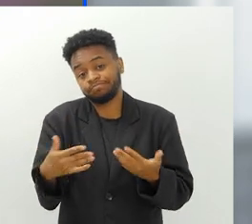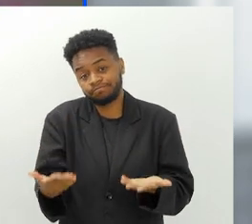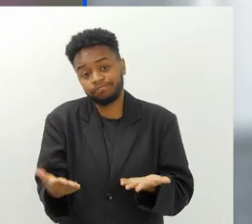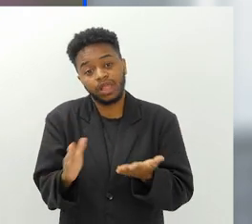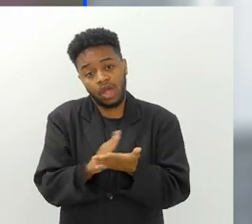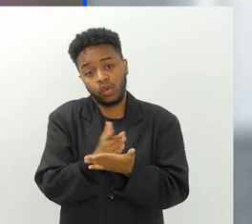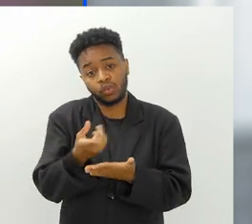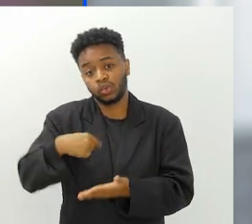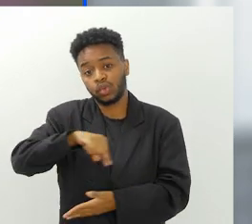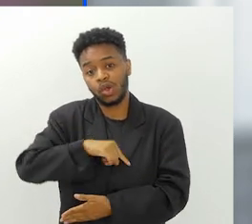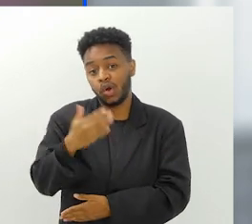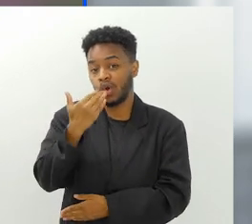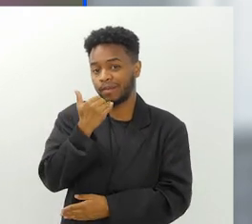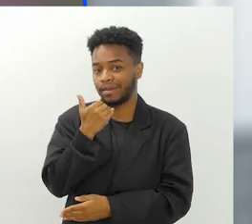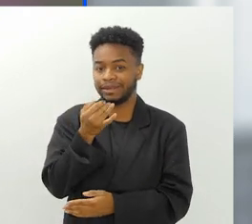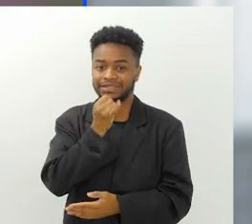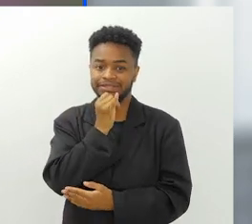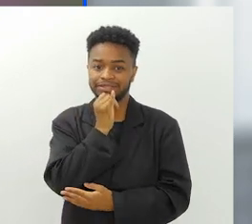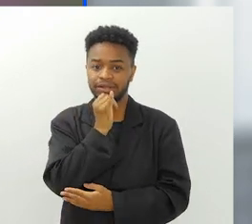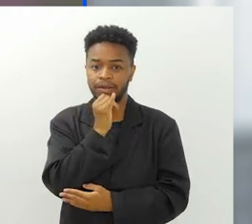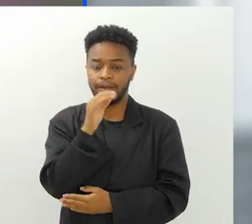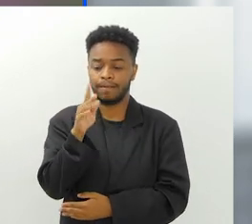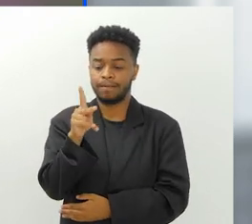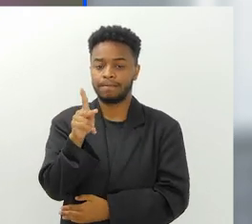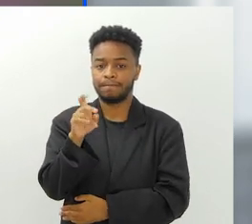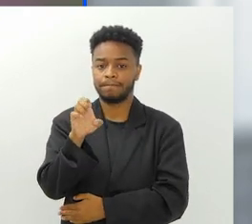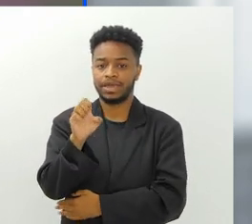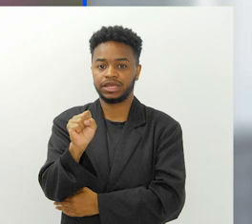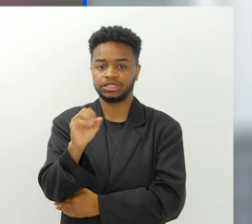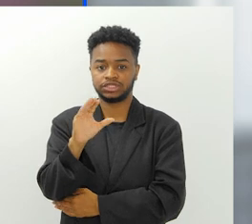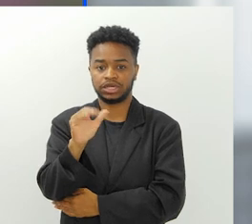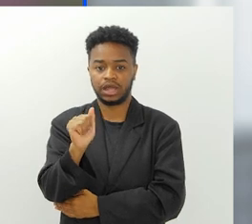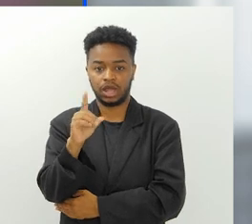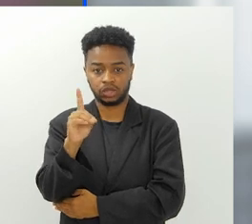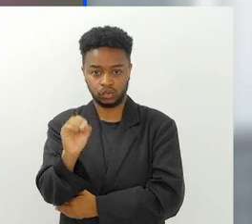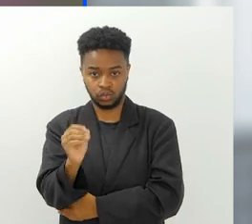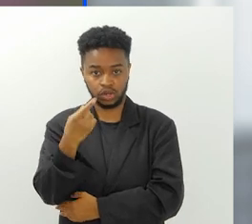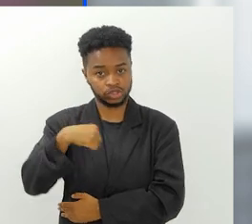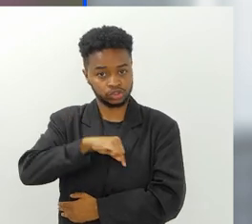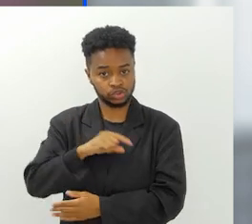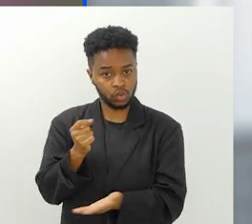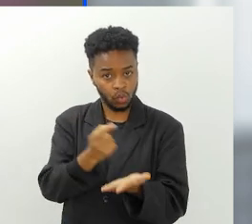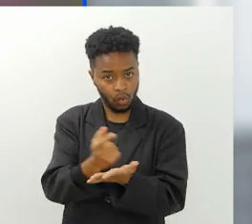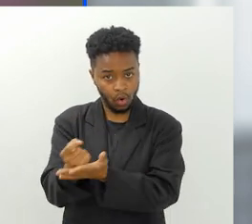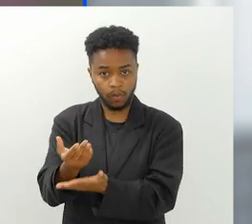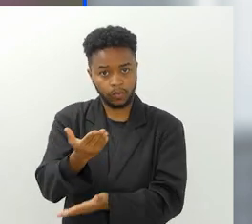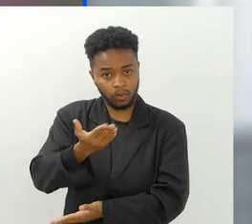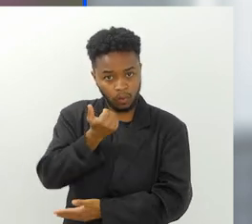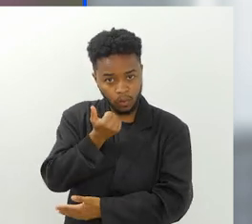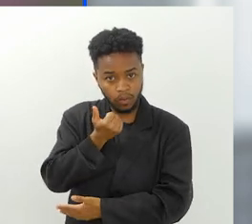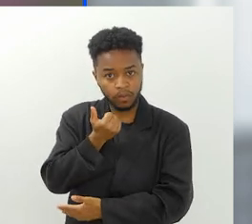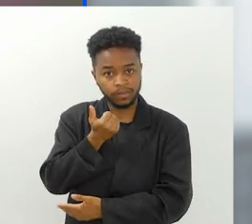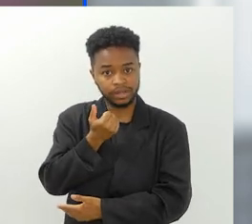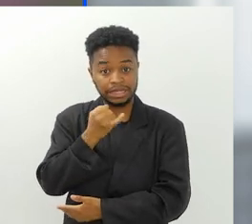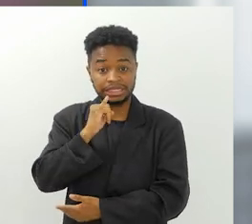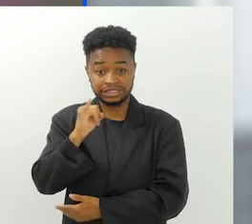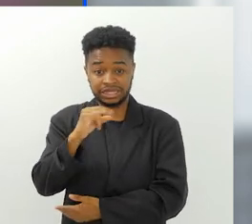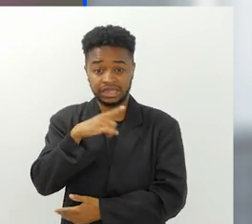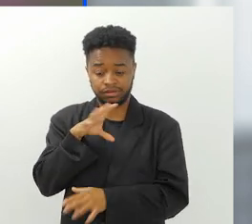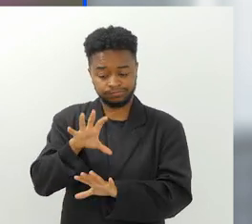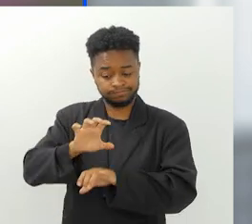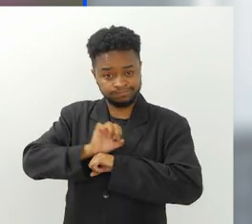deles, nós nos alimentamos, né? O pescado que nós consumimos, ele estando